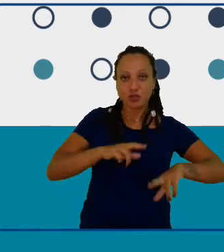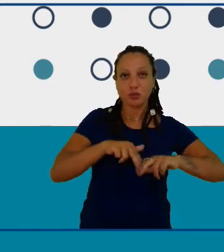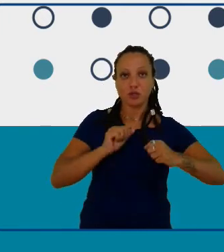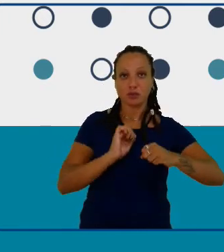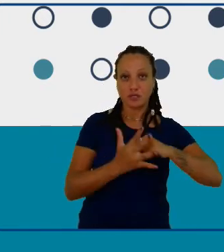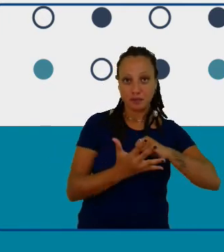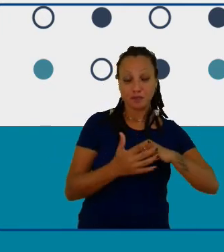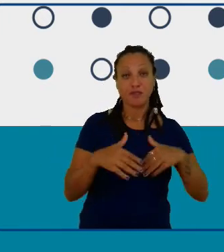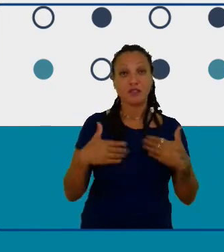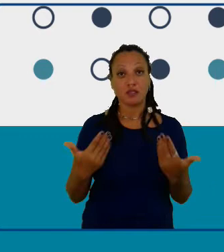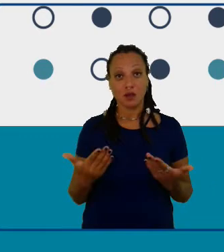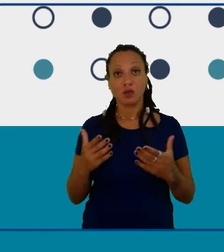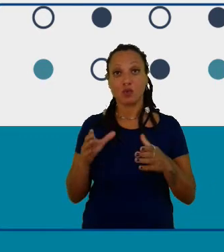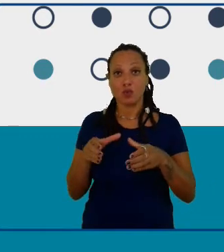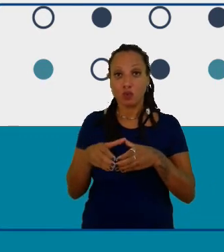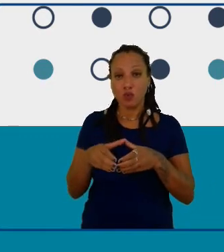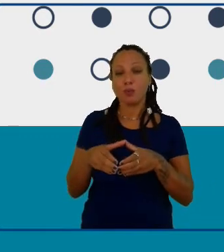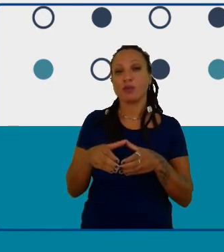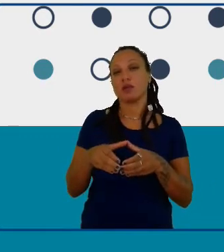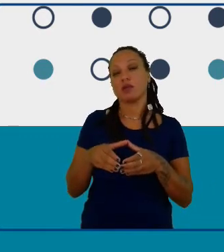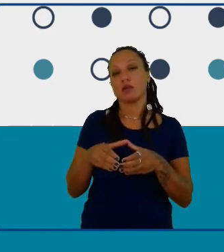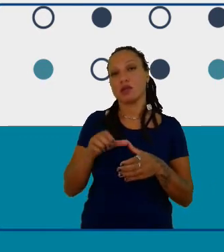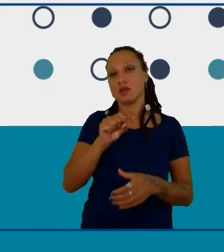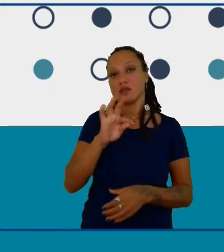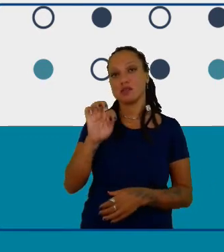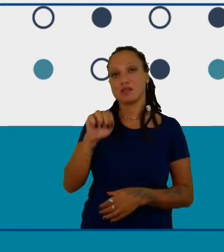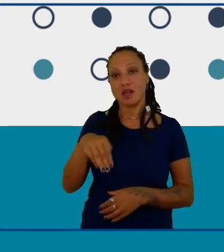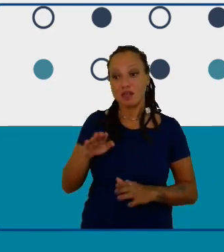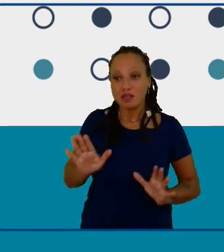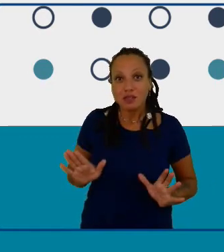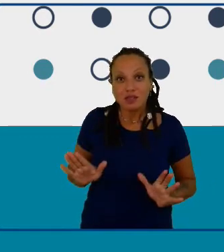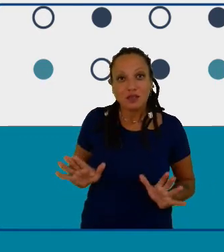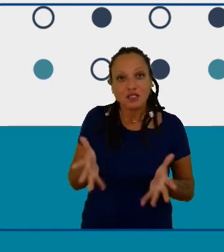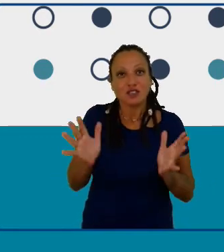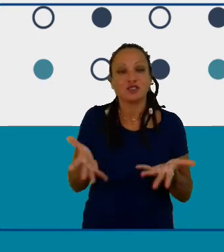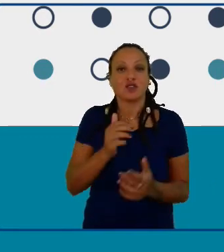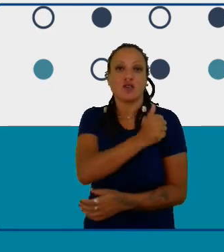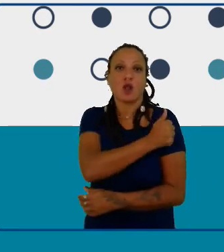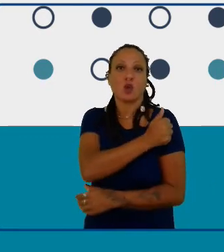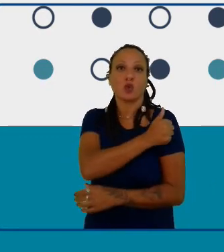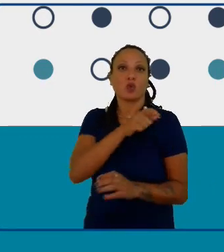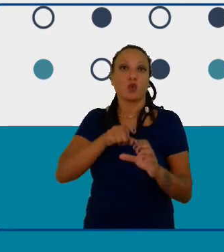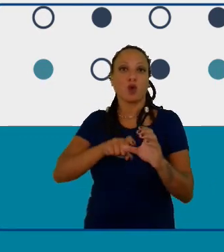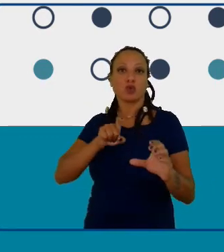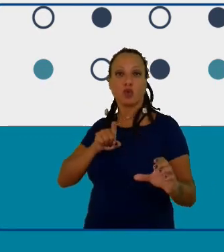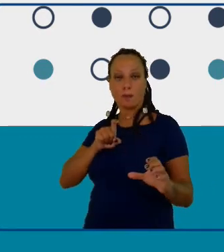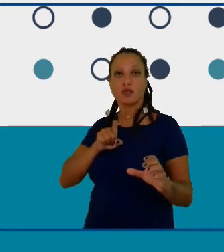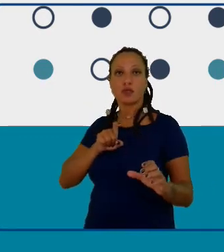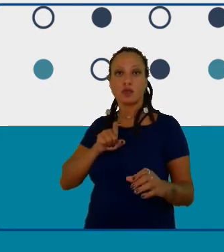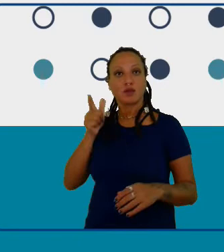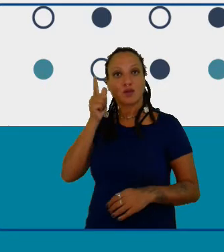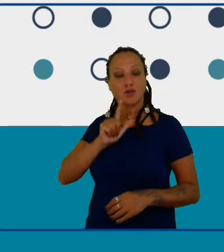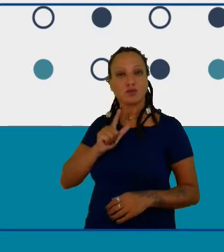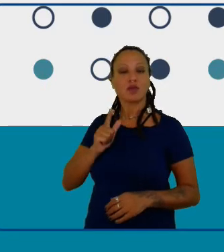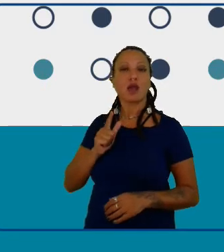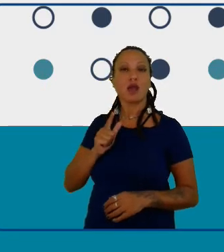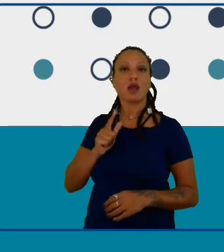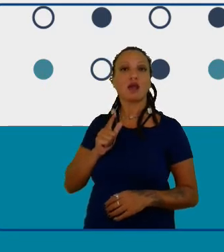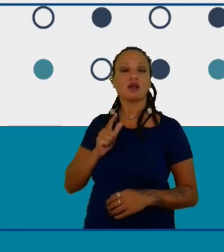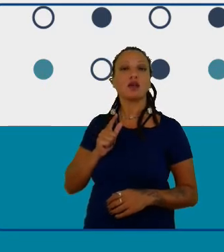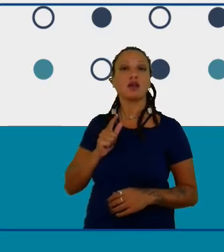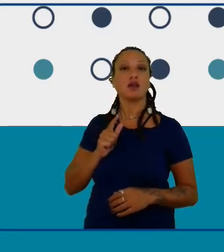desenvolverem a autonomia dos alunos eles podem minimizar os efeitos da pandemia